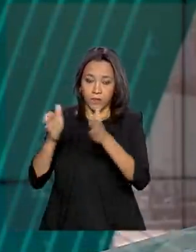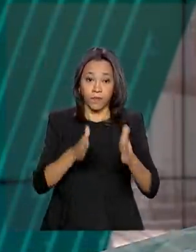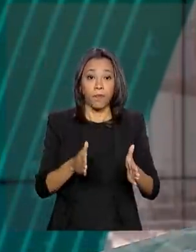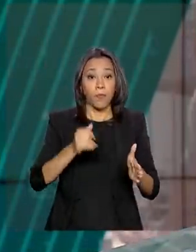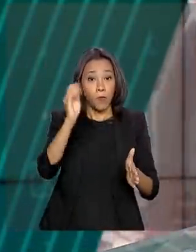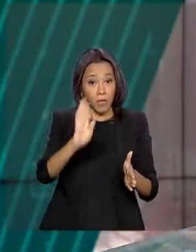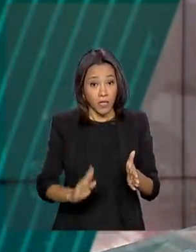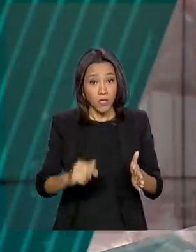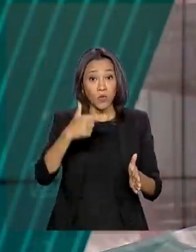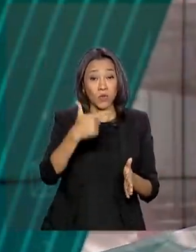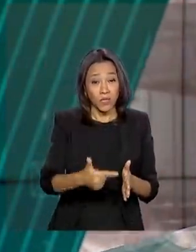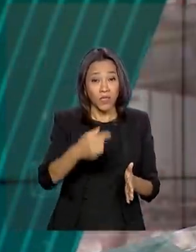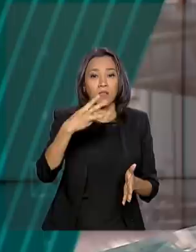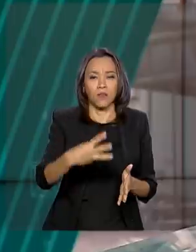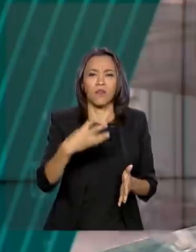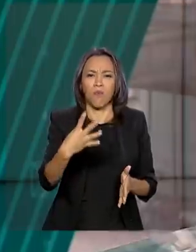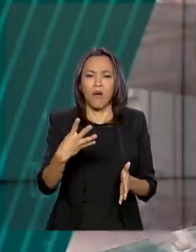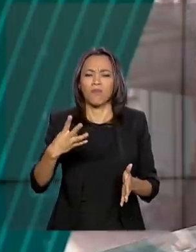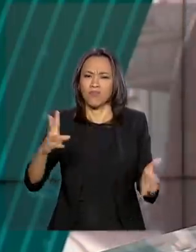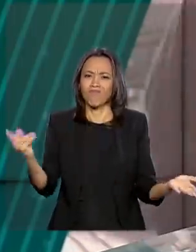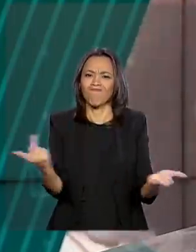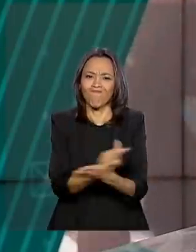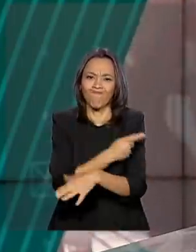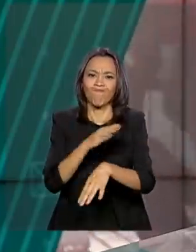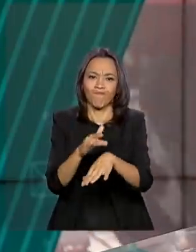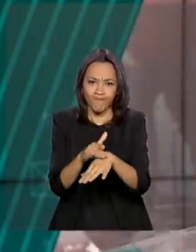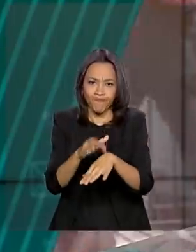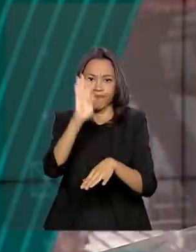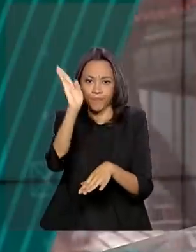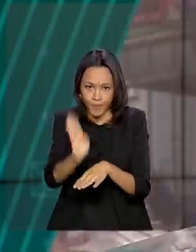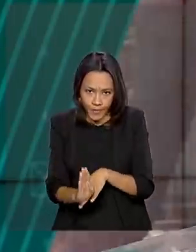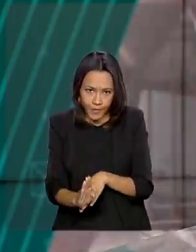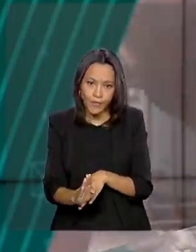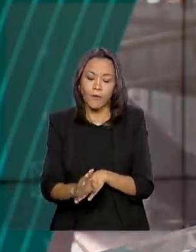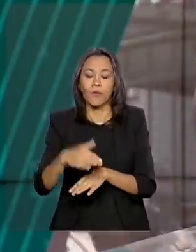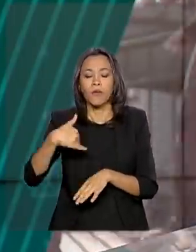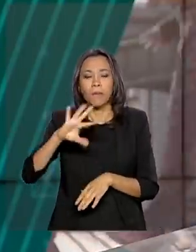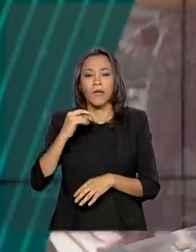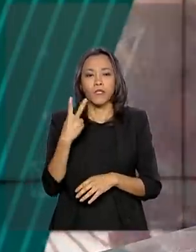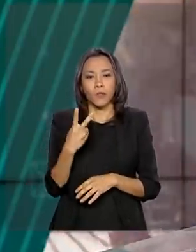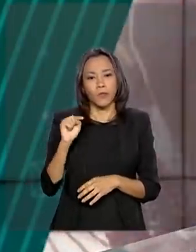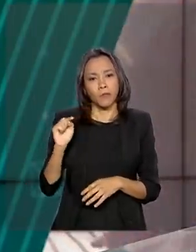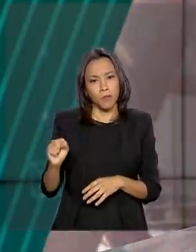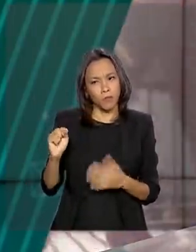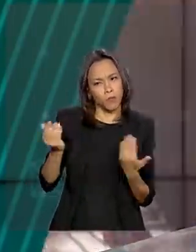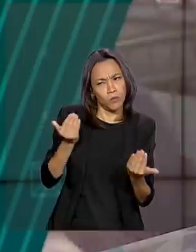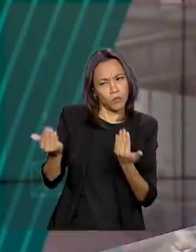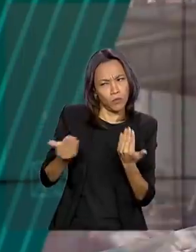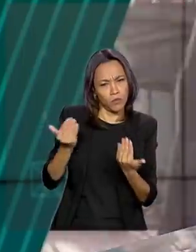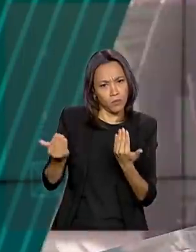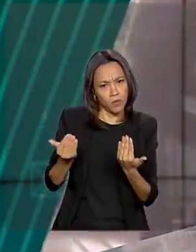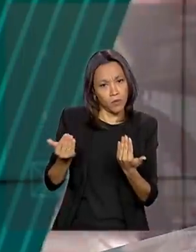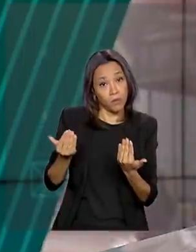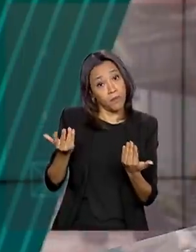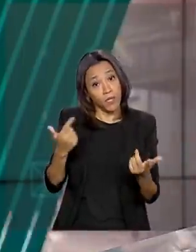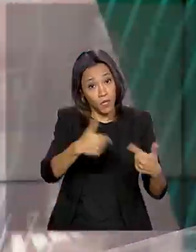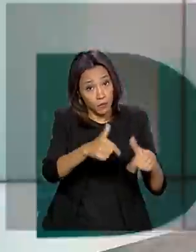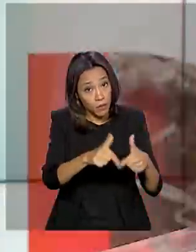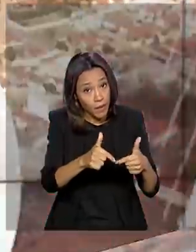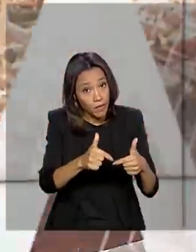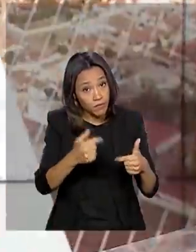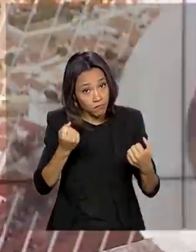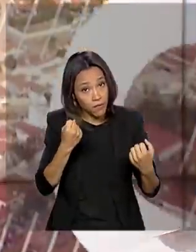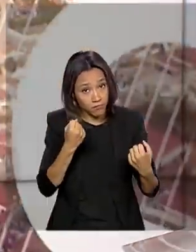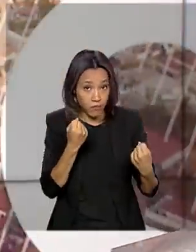234 casos confirmados do novo coronavírus e mais de 2 mil suspeitos. E no trabalho para enfrentar a